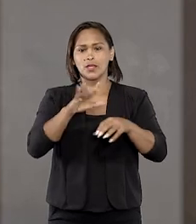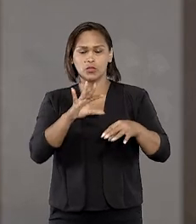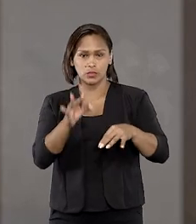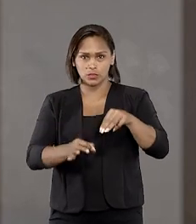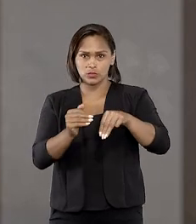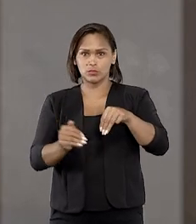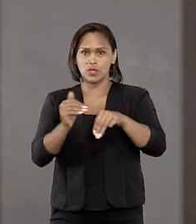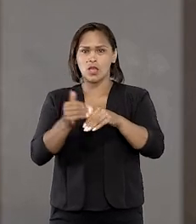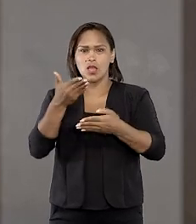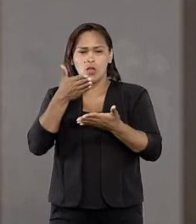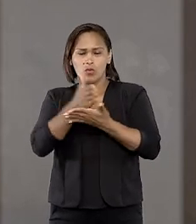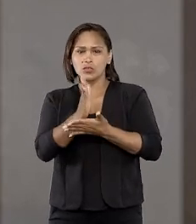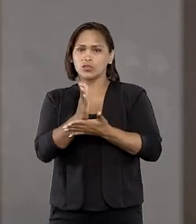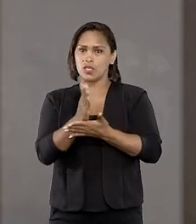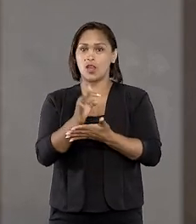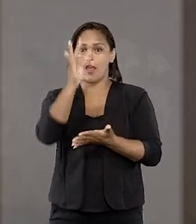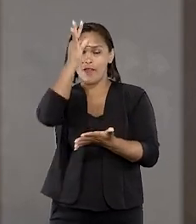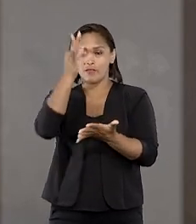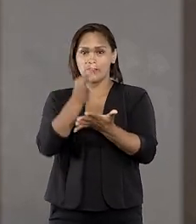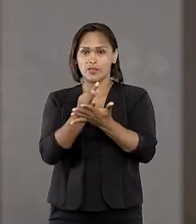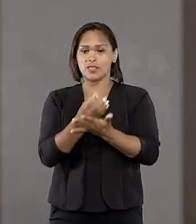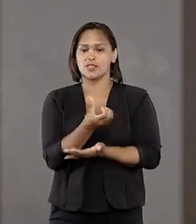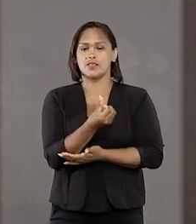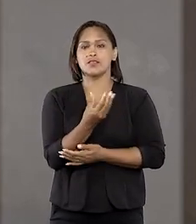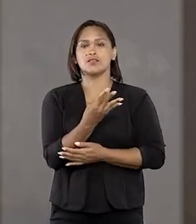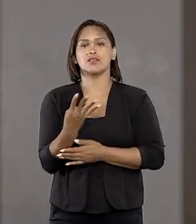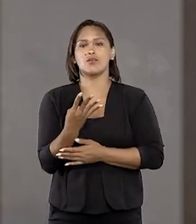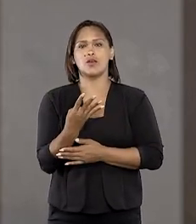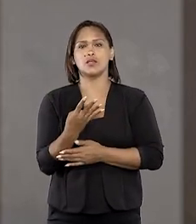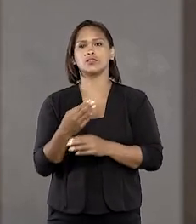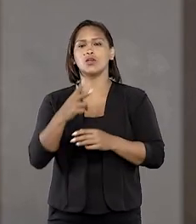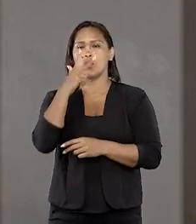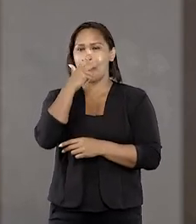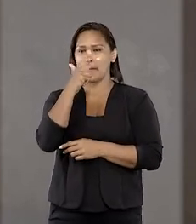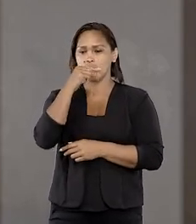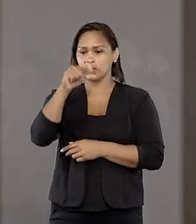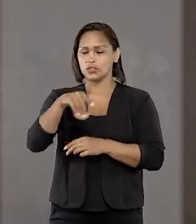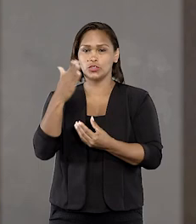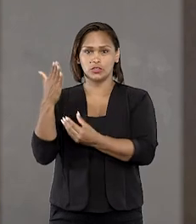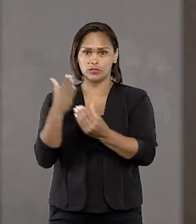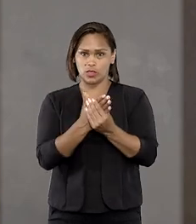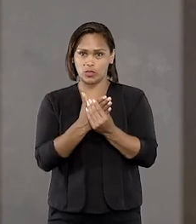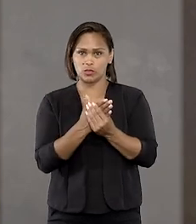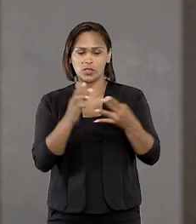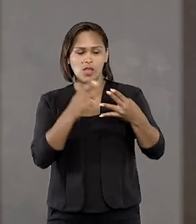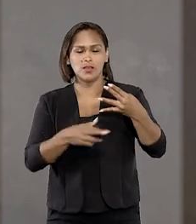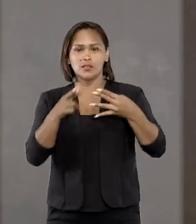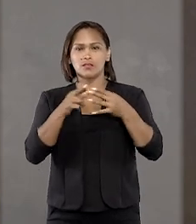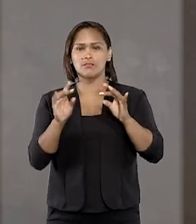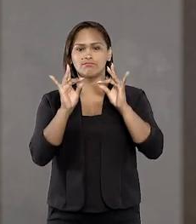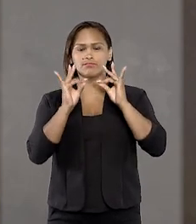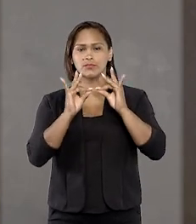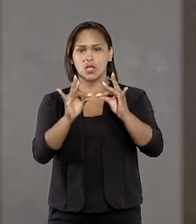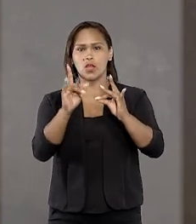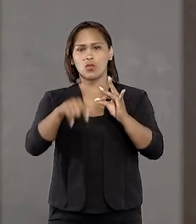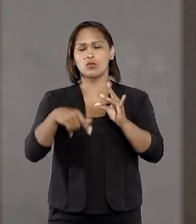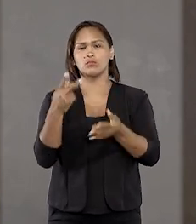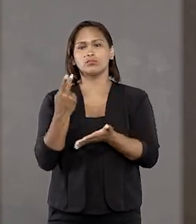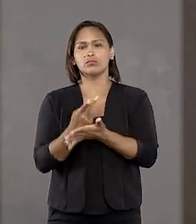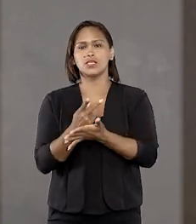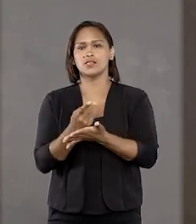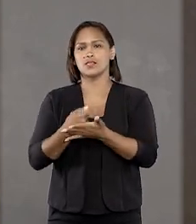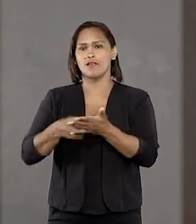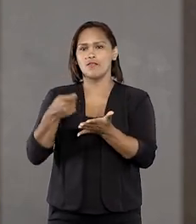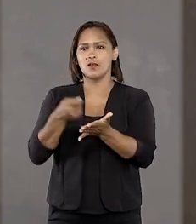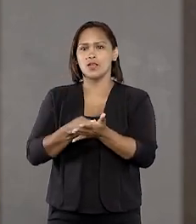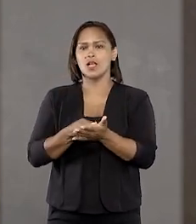a maioria do colegiado, considerando a tese fixada no tema 64 dos recursos repetitivos, estabeleceu que o saldo remanescente